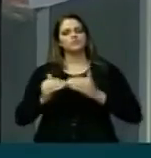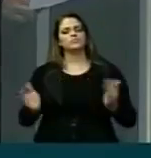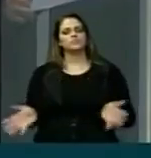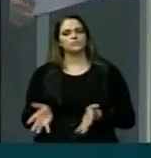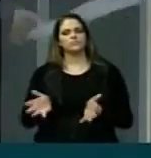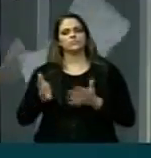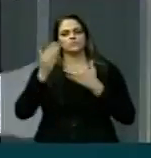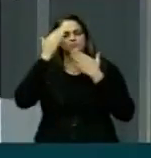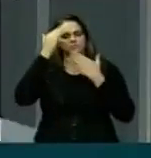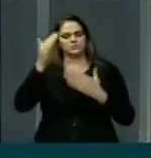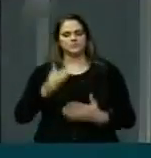distribuindo renda. Obrigado. Obrigado, deputado.